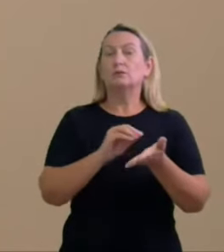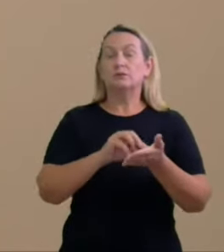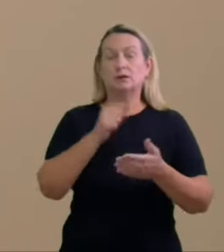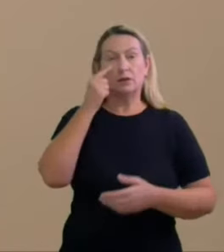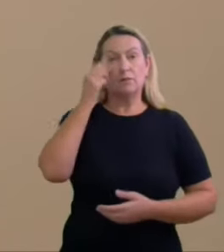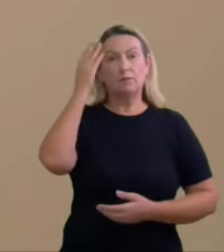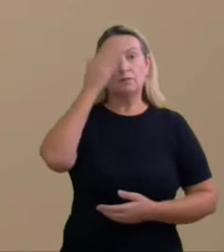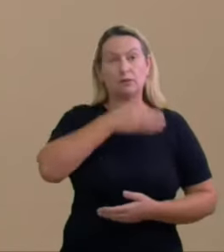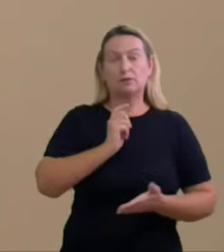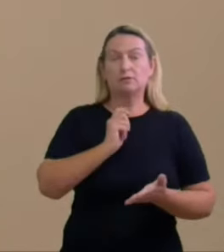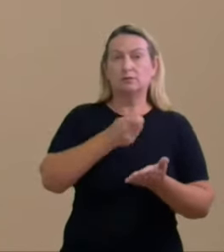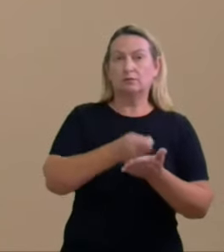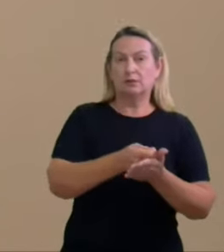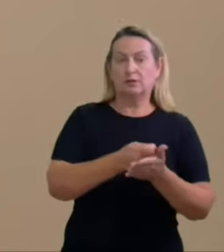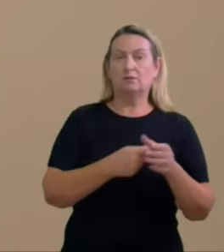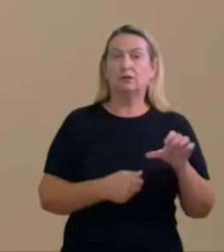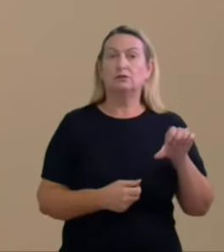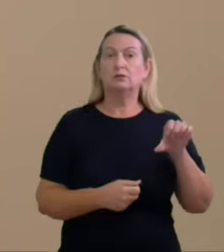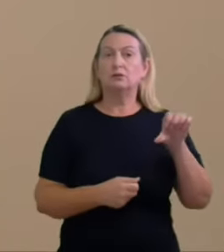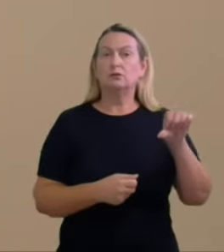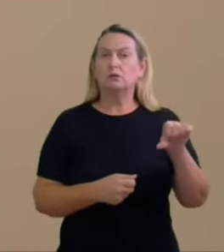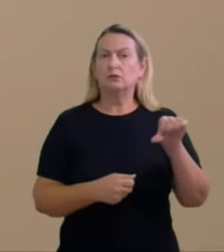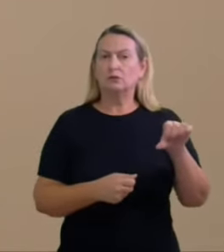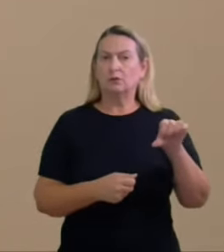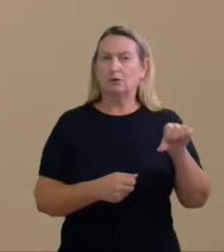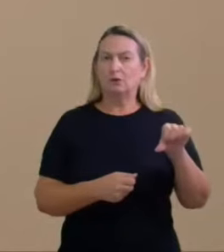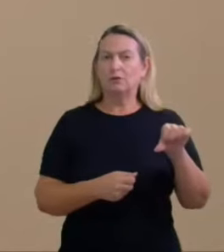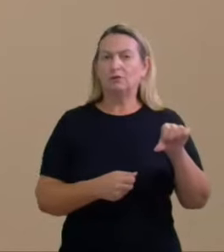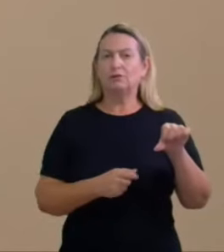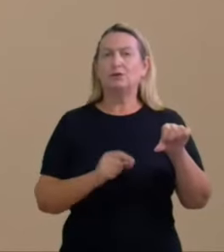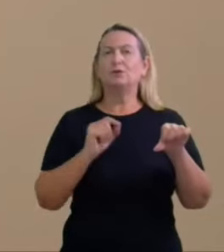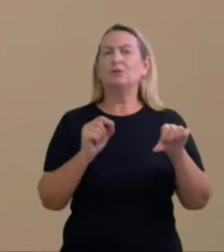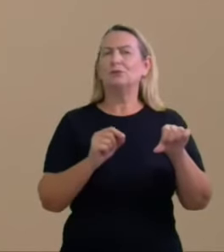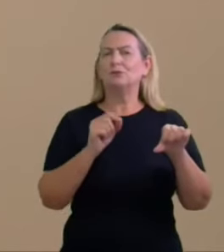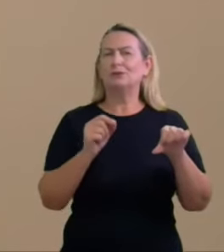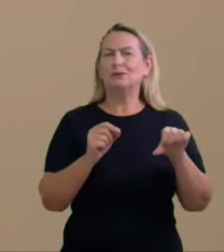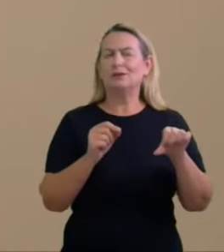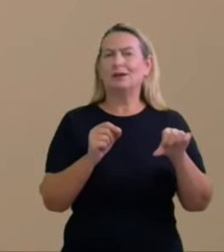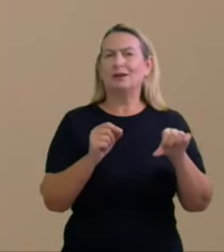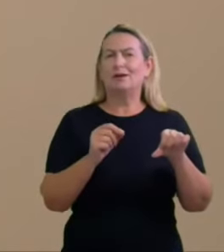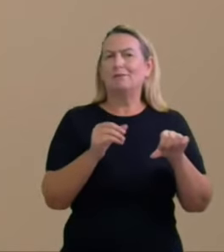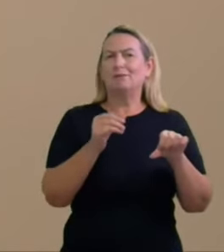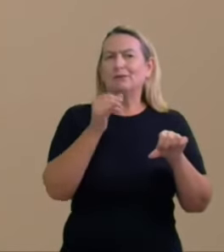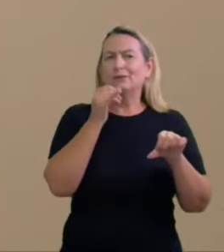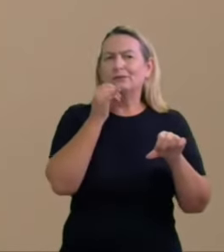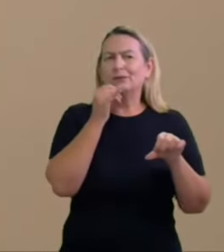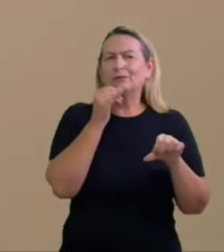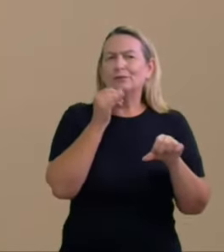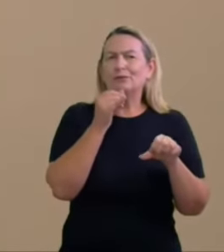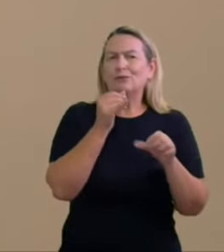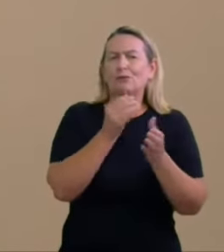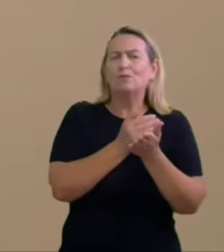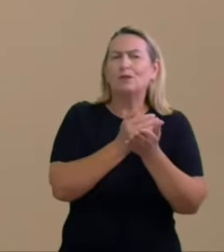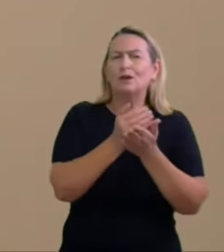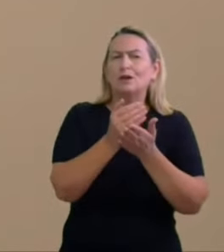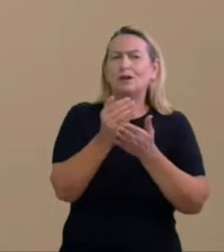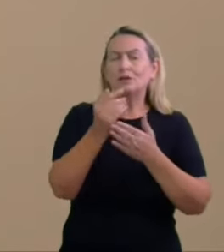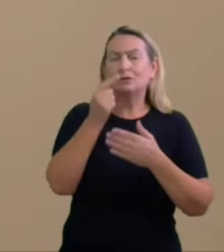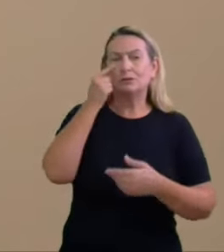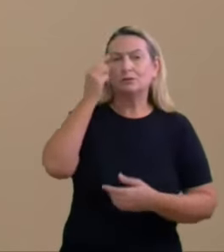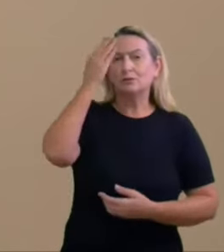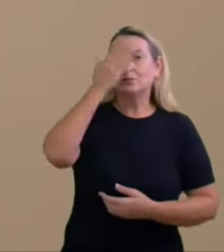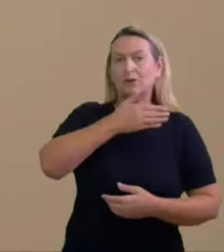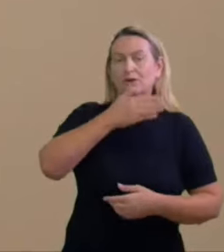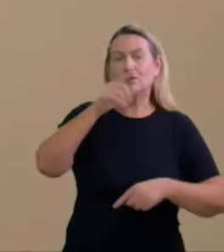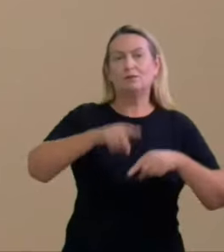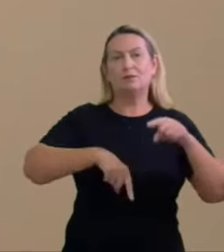nove consistente e com muita boa vontade não mais do que o início de prova material dependente de complementação por